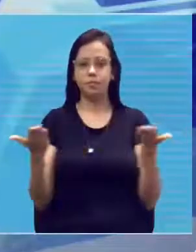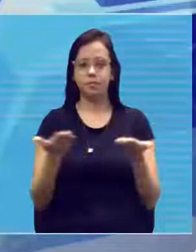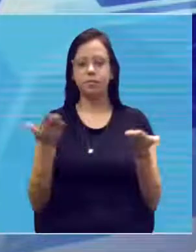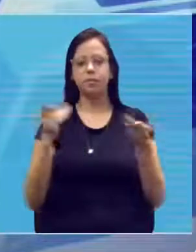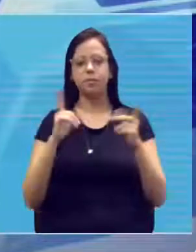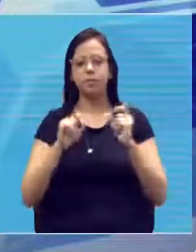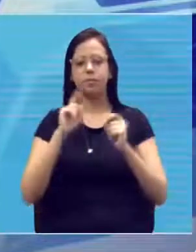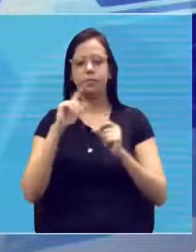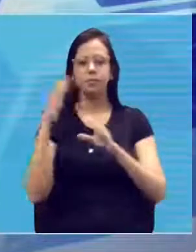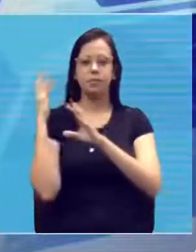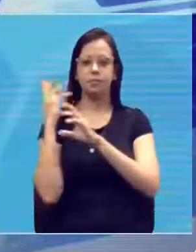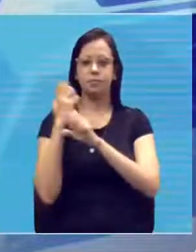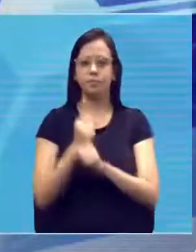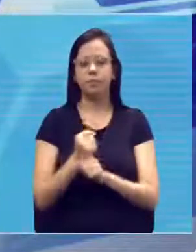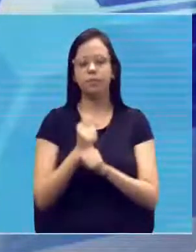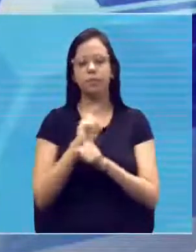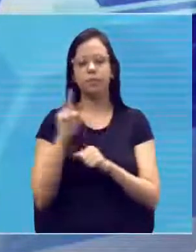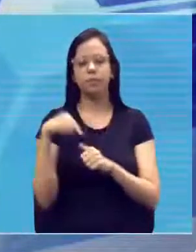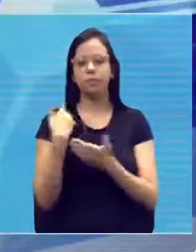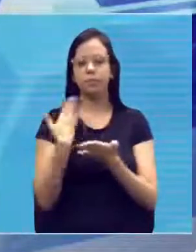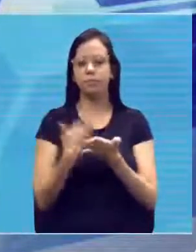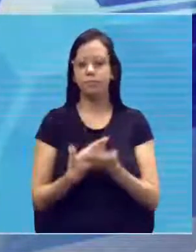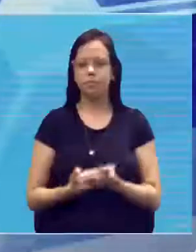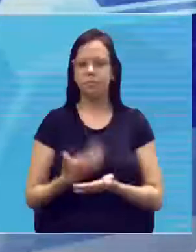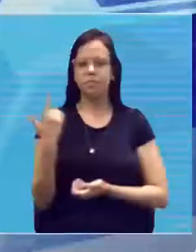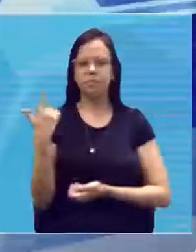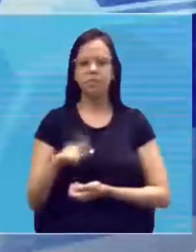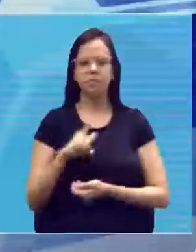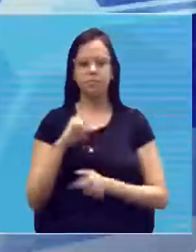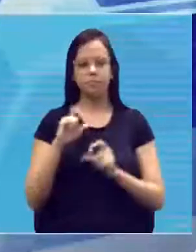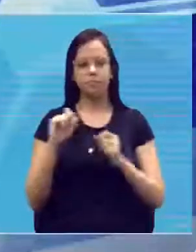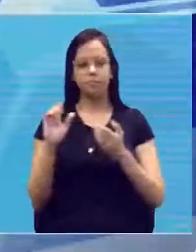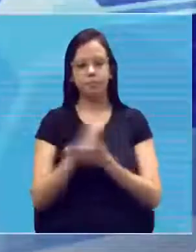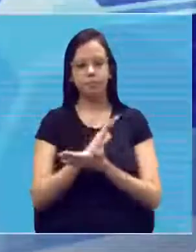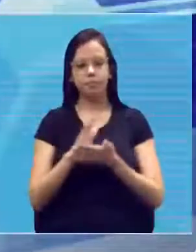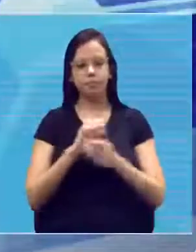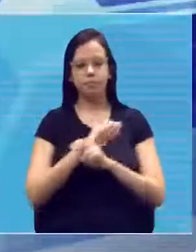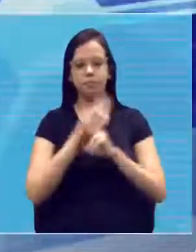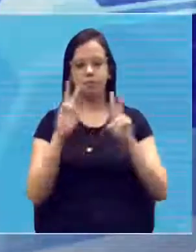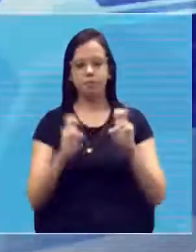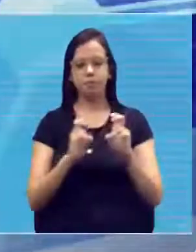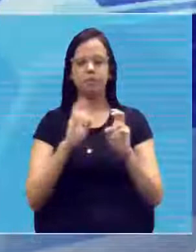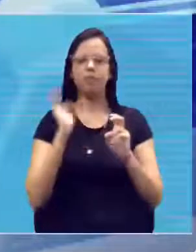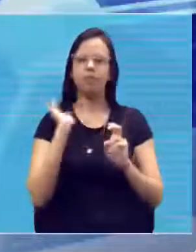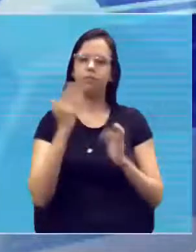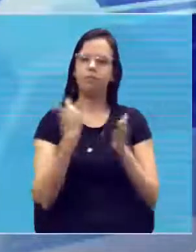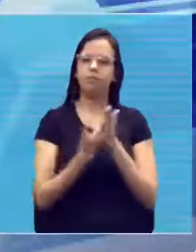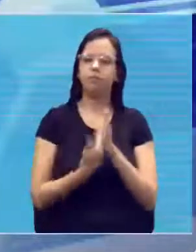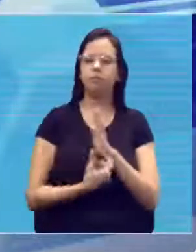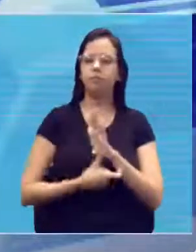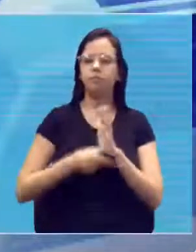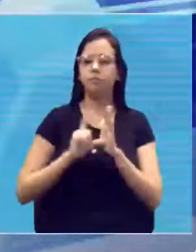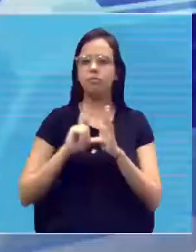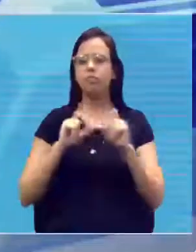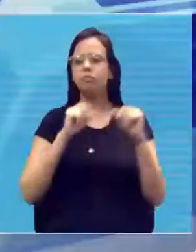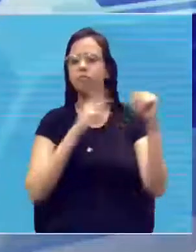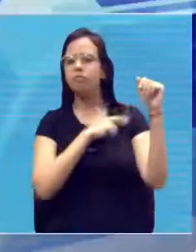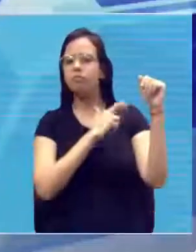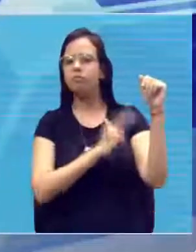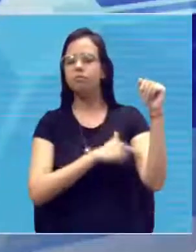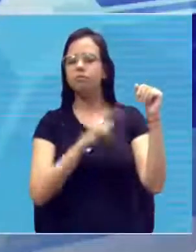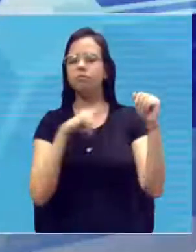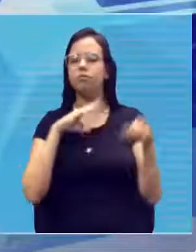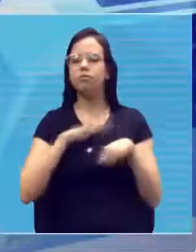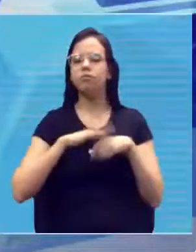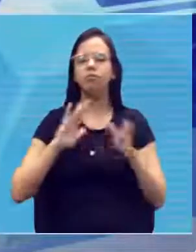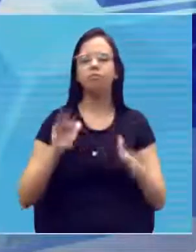conteúdo de revisão. A vai trabalhar de novo aqui algumas temáticas que a gente já trabalhou para reforçar aí, para dar esse gászinho em